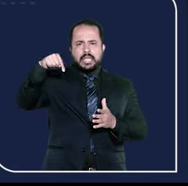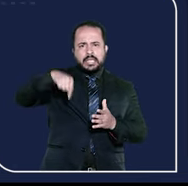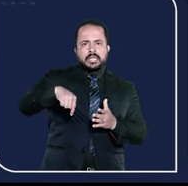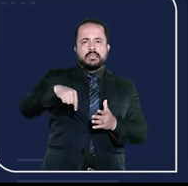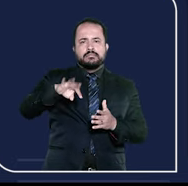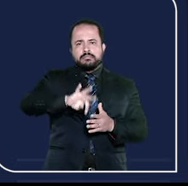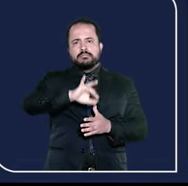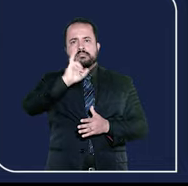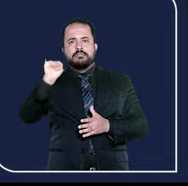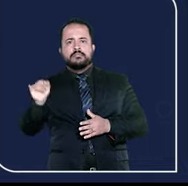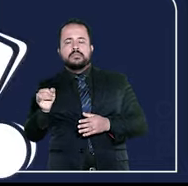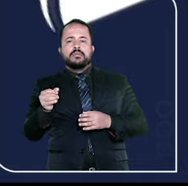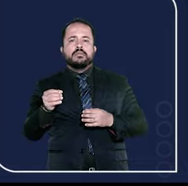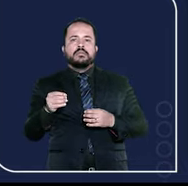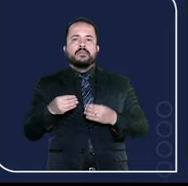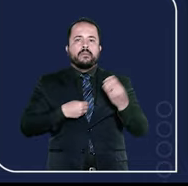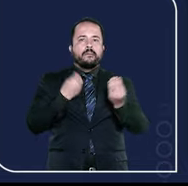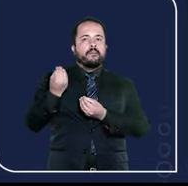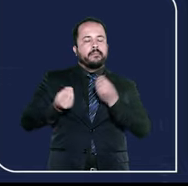aqui?